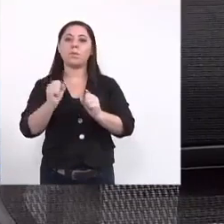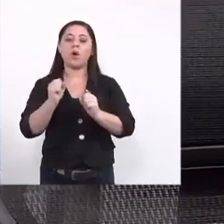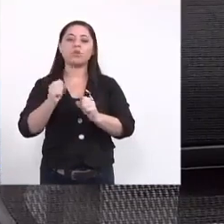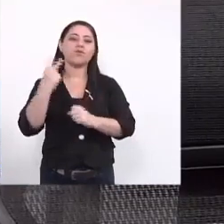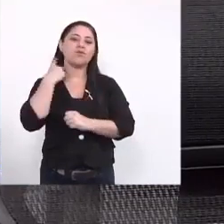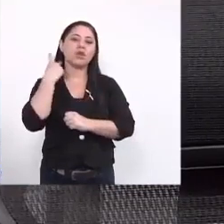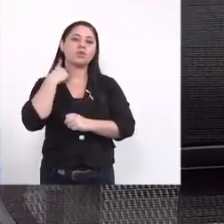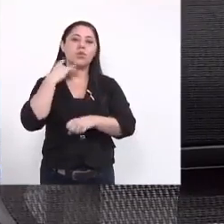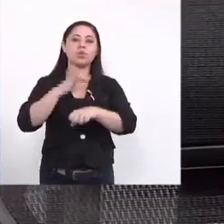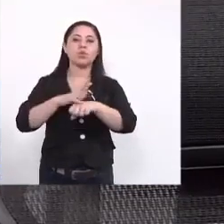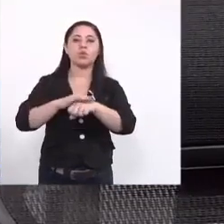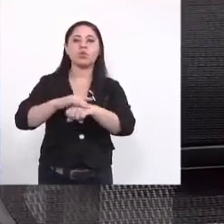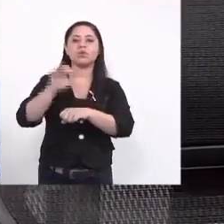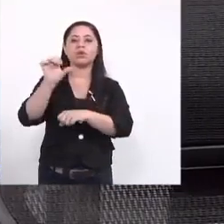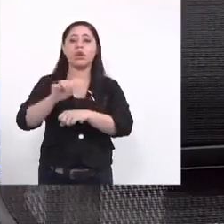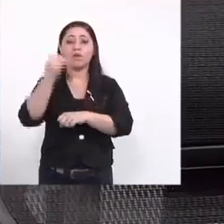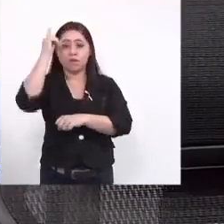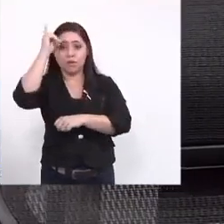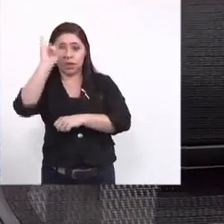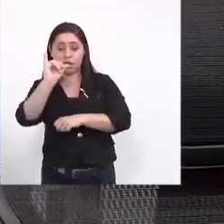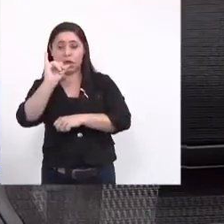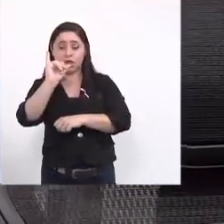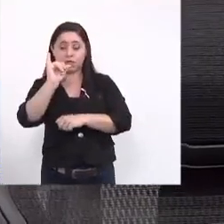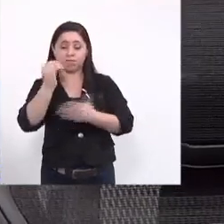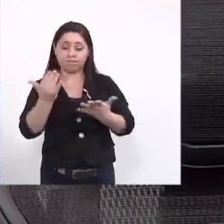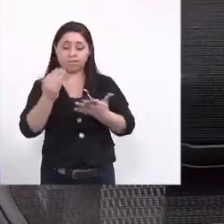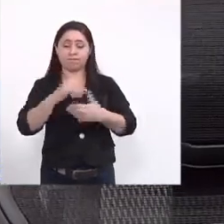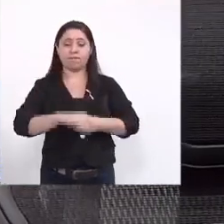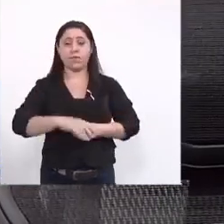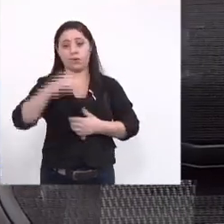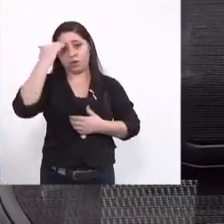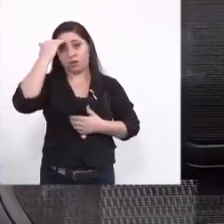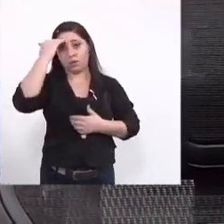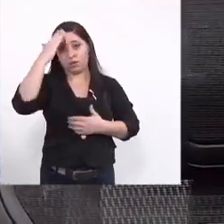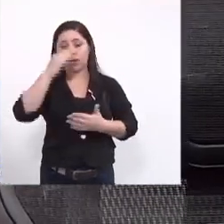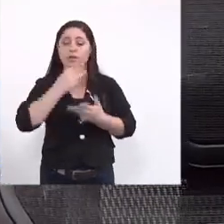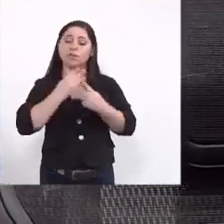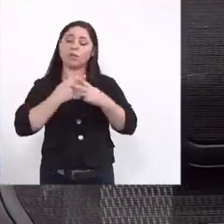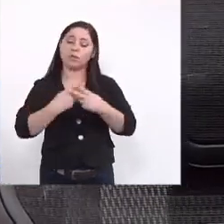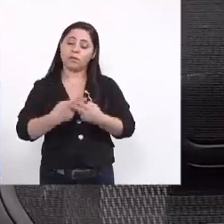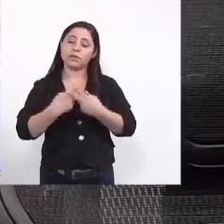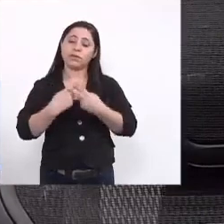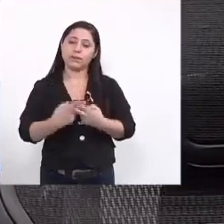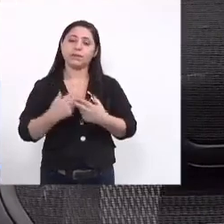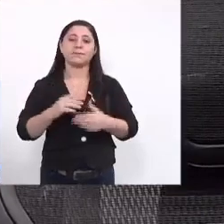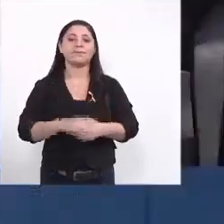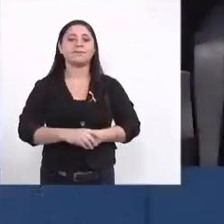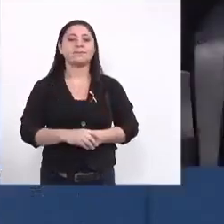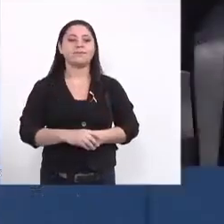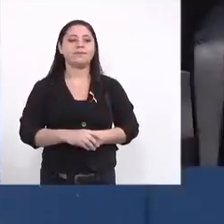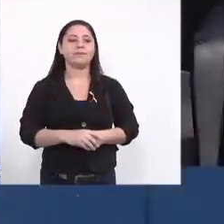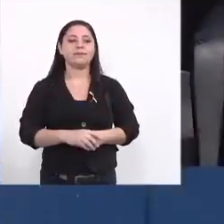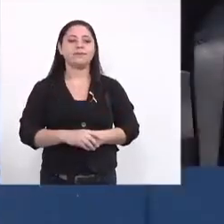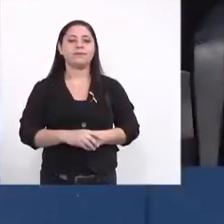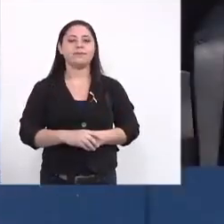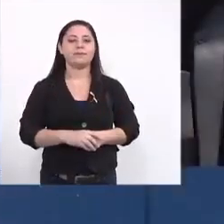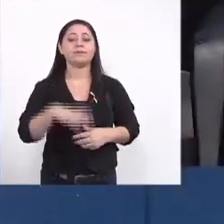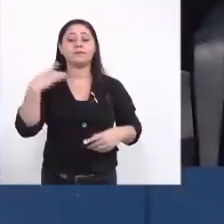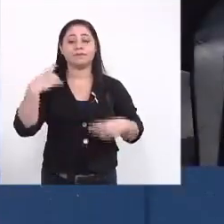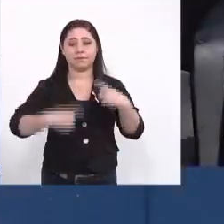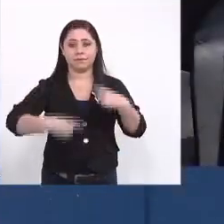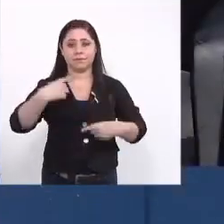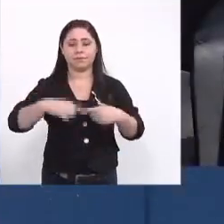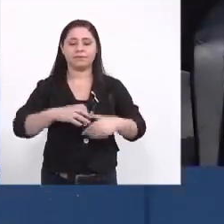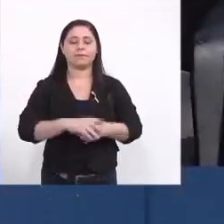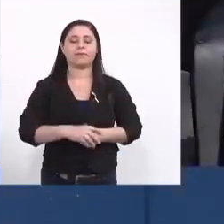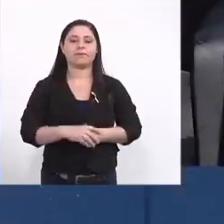de uma doença extremamente evitável na minha concepção obrigado pela paciência de vocês ainda em discussão